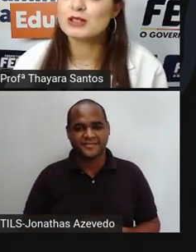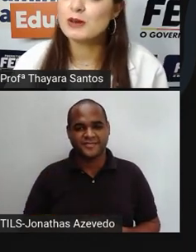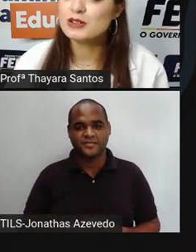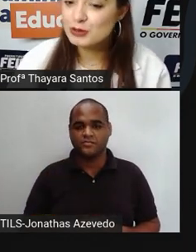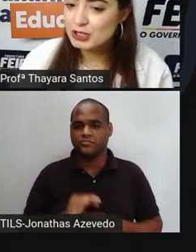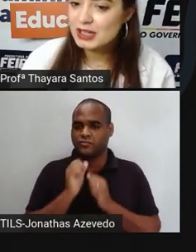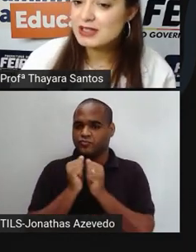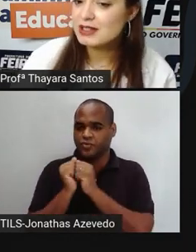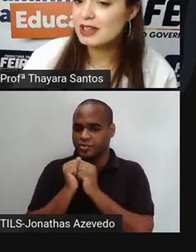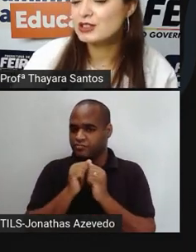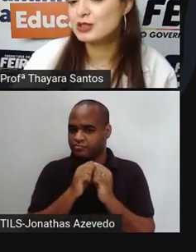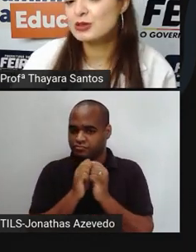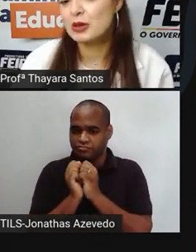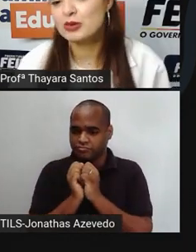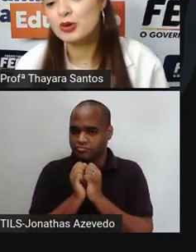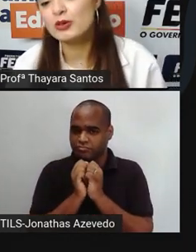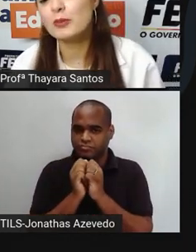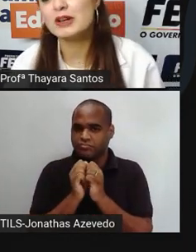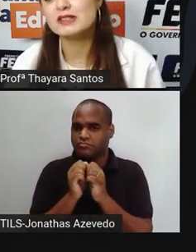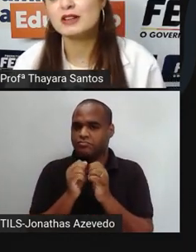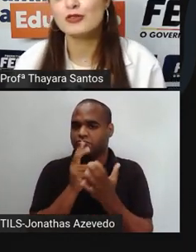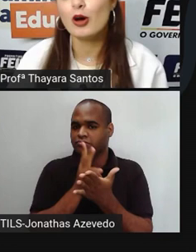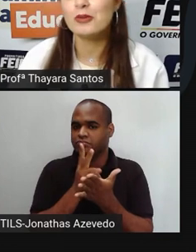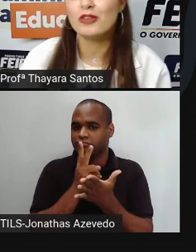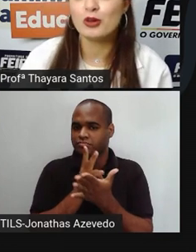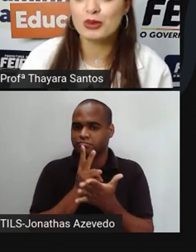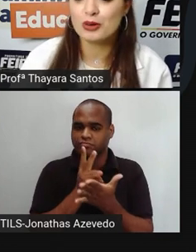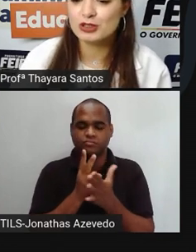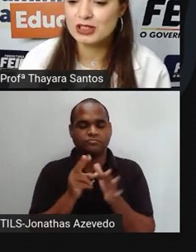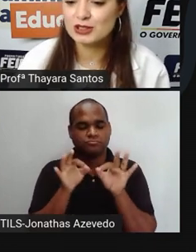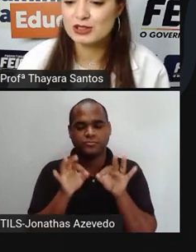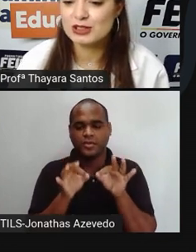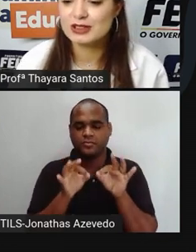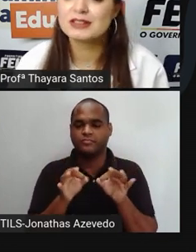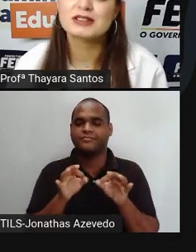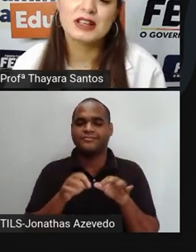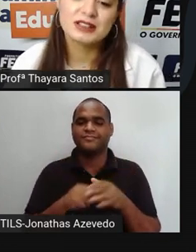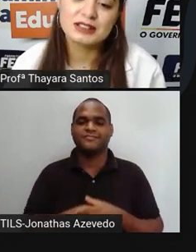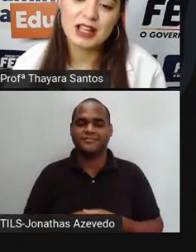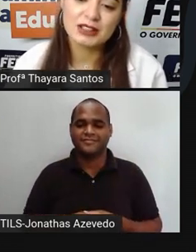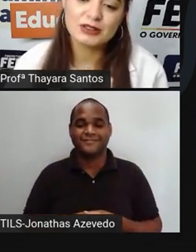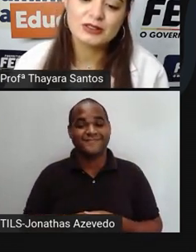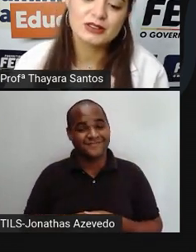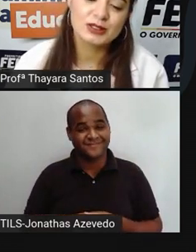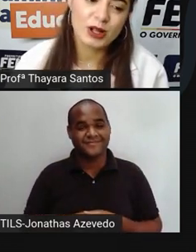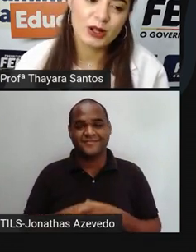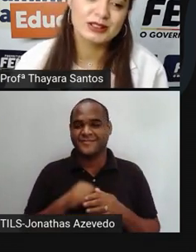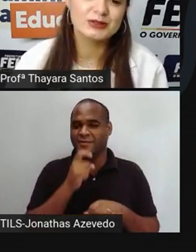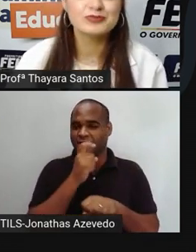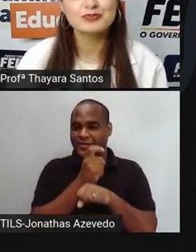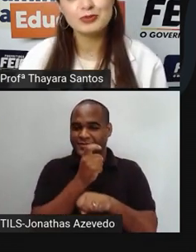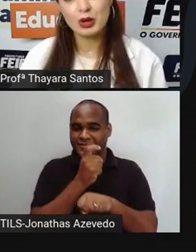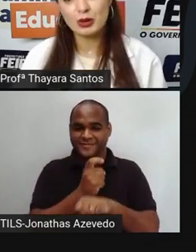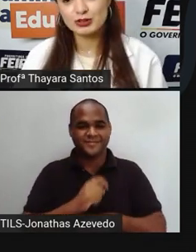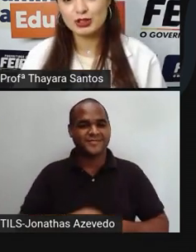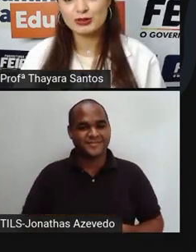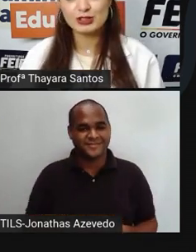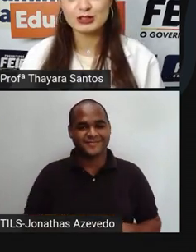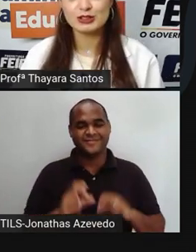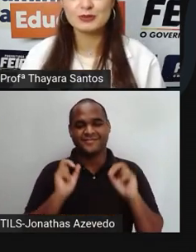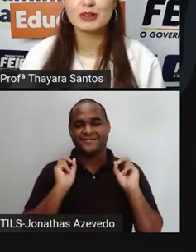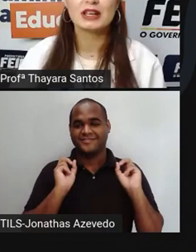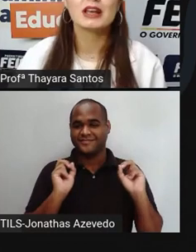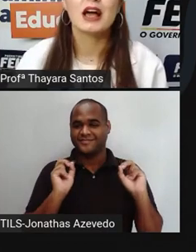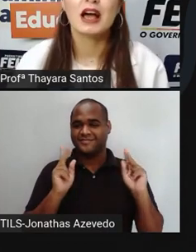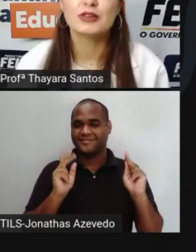Moléculas bem juntinhas, interagindo o tempo todo e apresenta forma e volume constantes. Estado sólido. Prontinho,